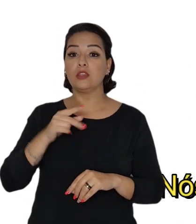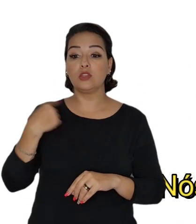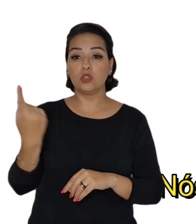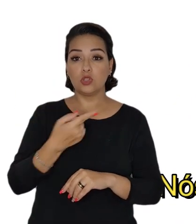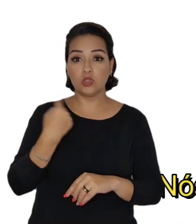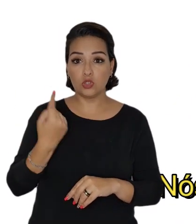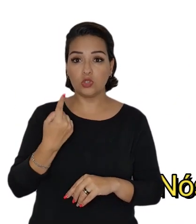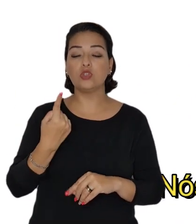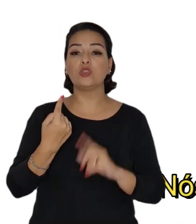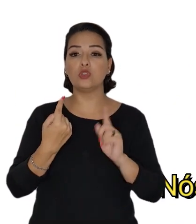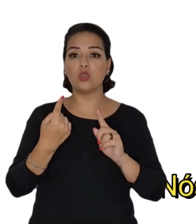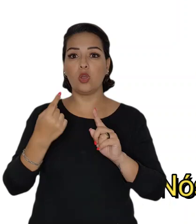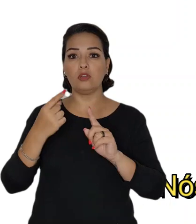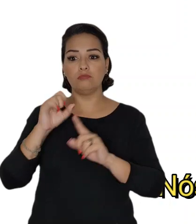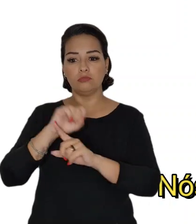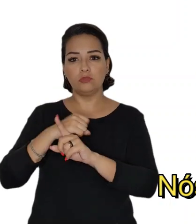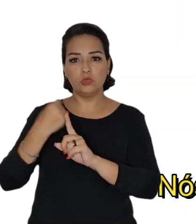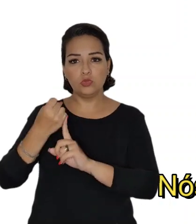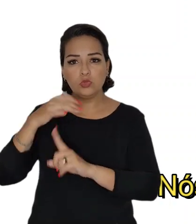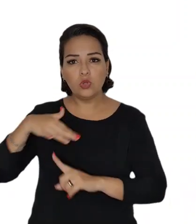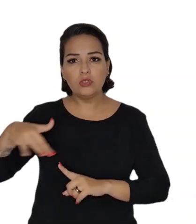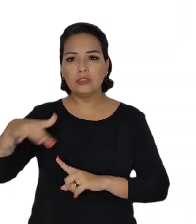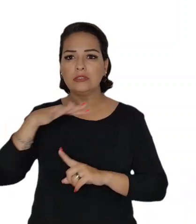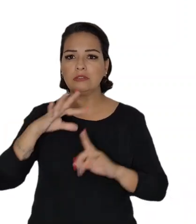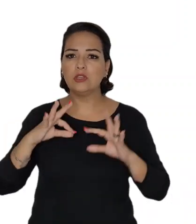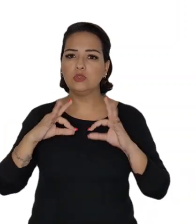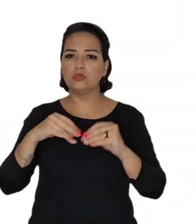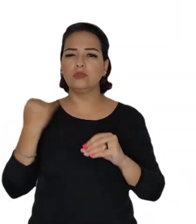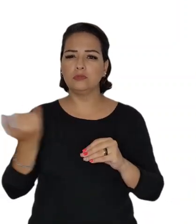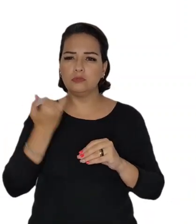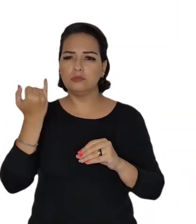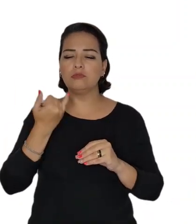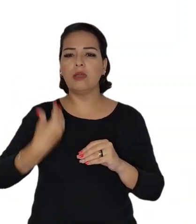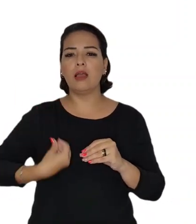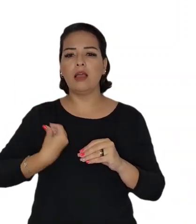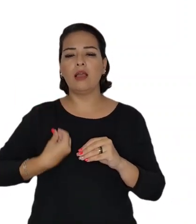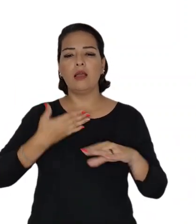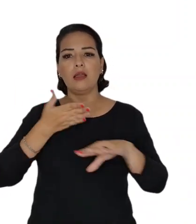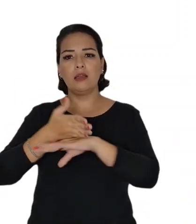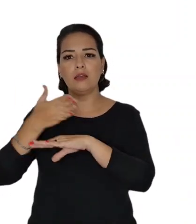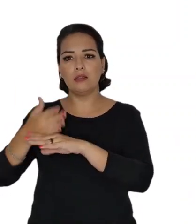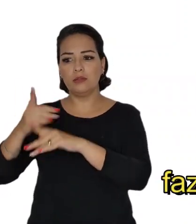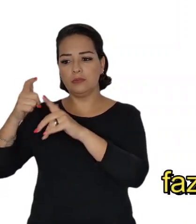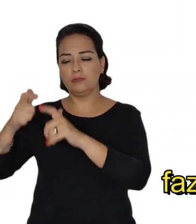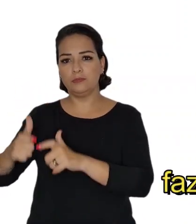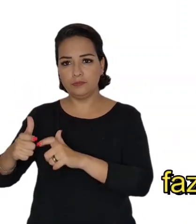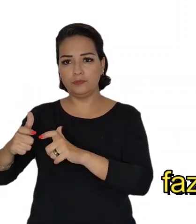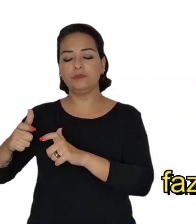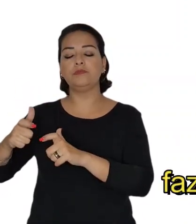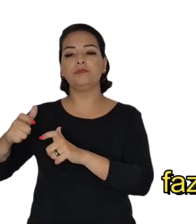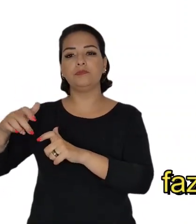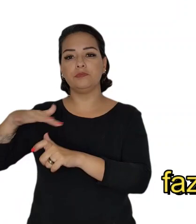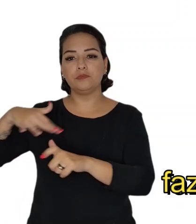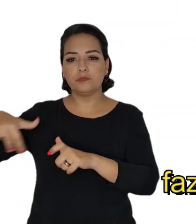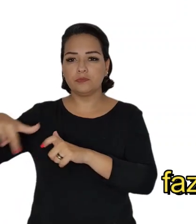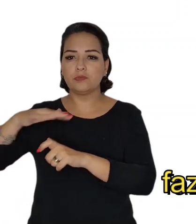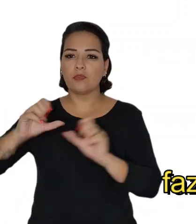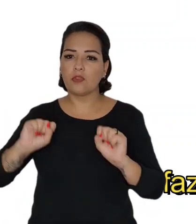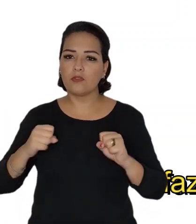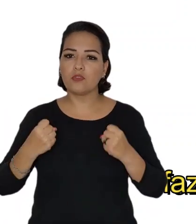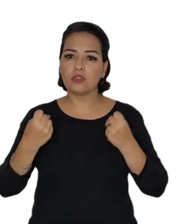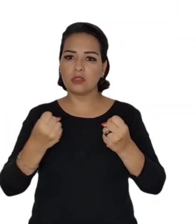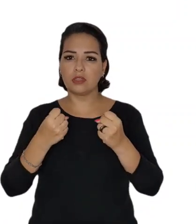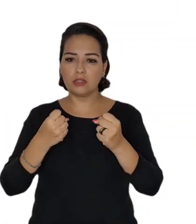E nós, entidades, temos um compromisso muito importante. Participar desde o território, trazendo nossas demandas,